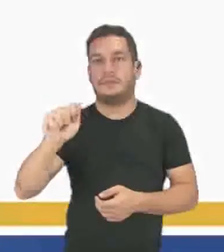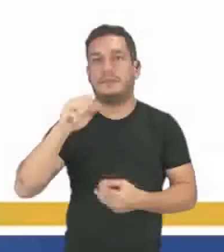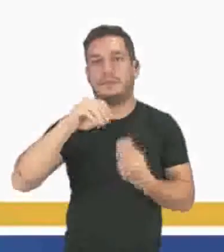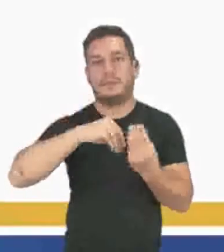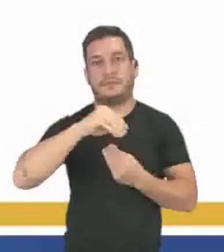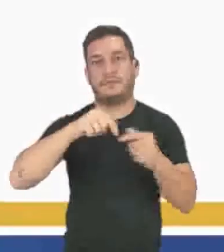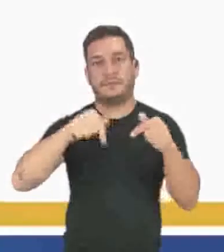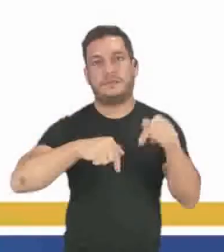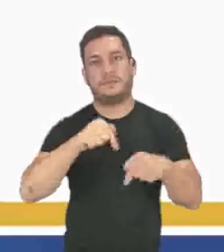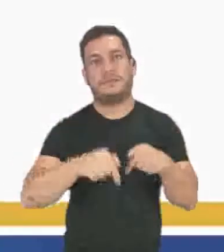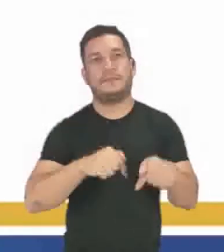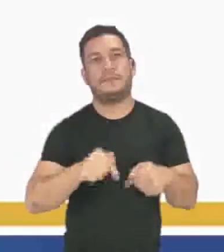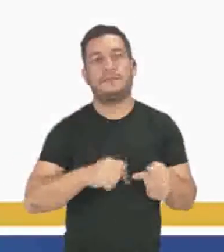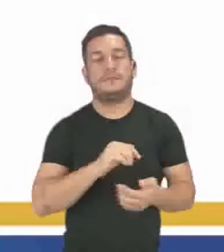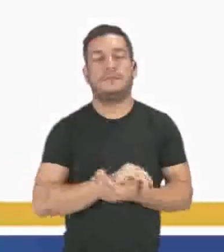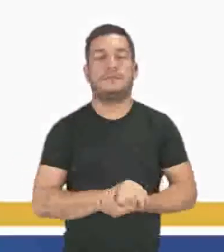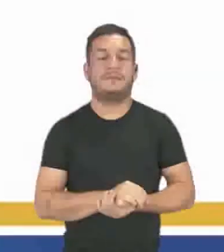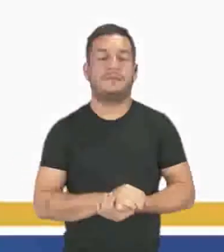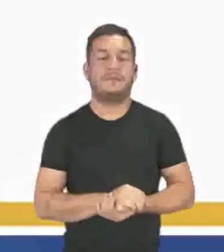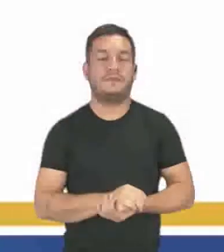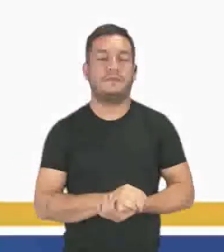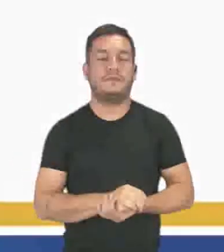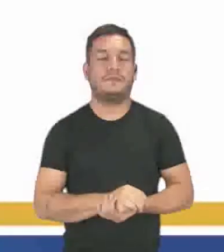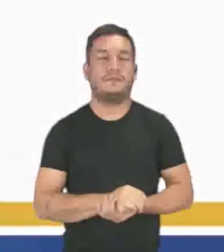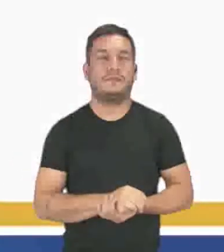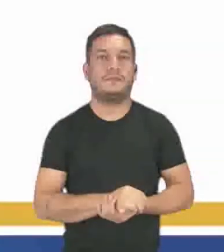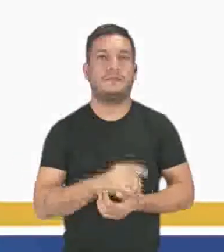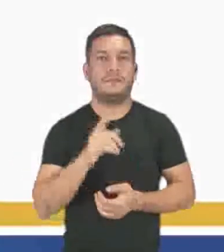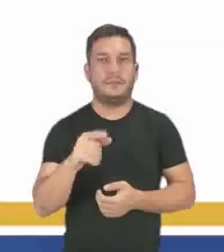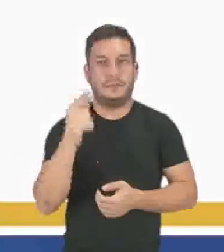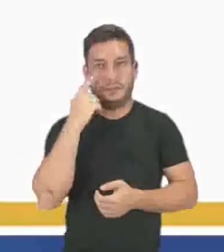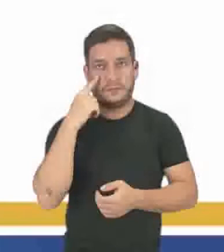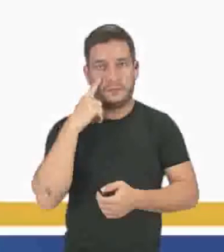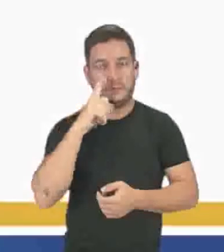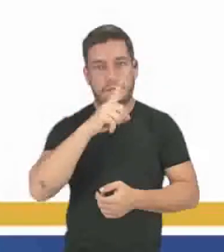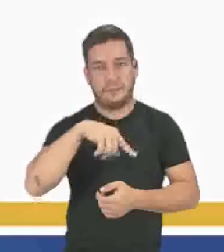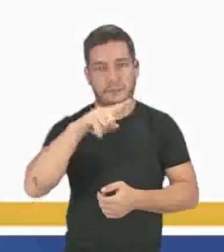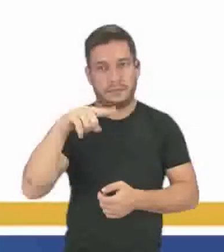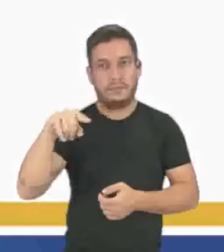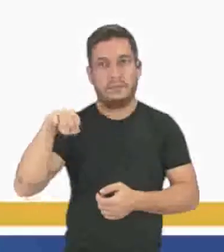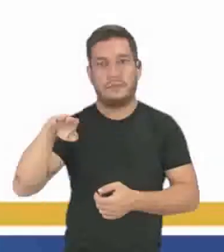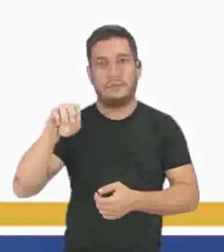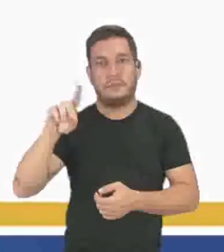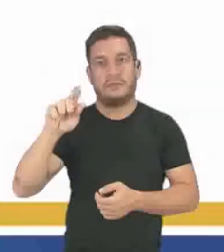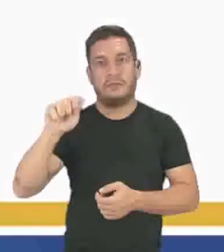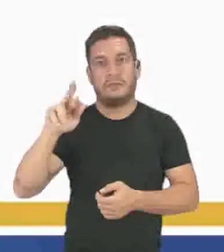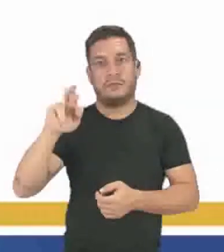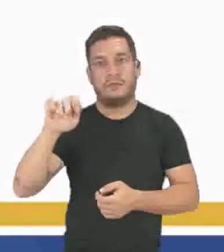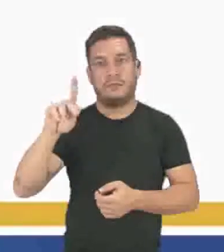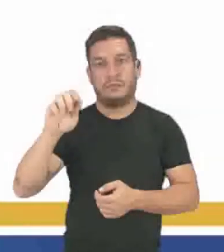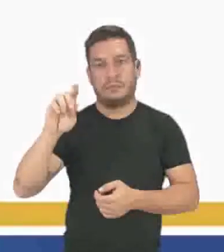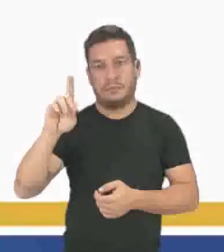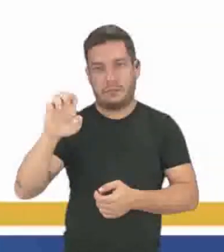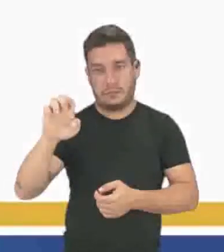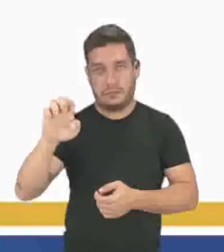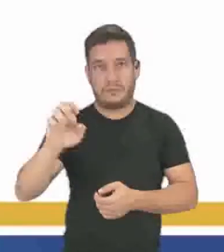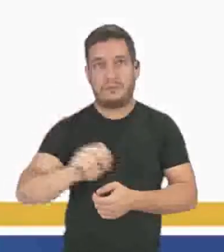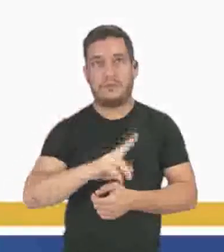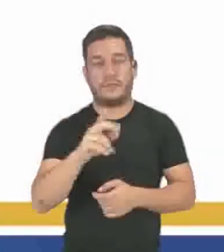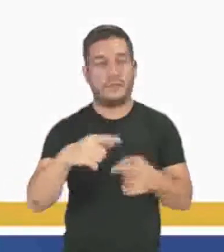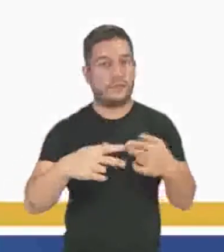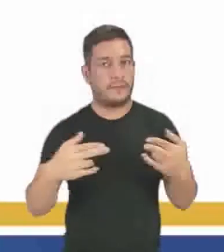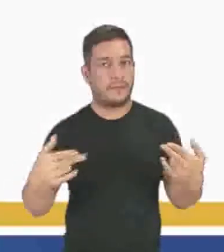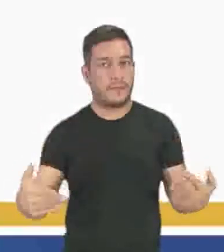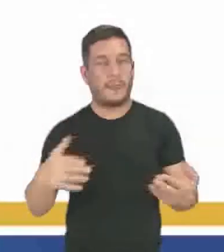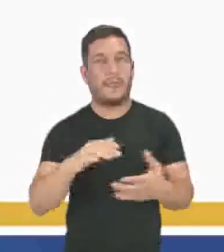química? É o quociente da variação da molaridade de um dos reagentes ou dos